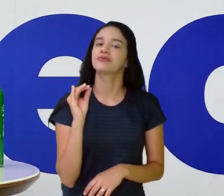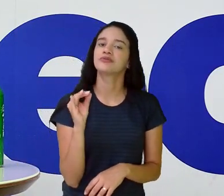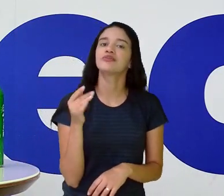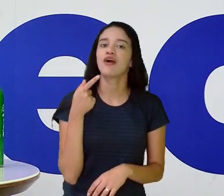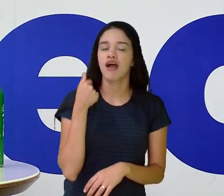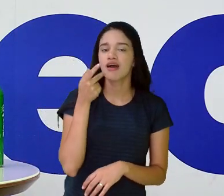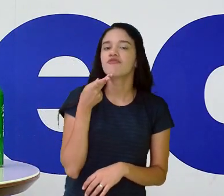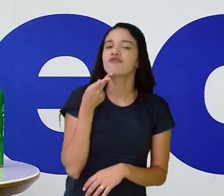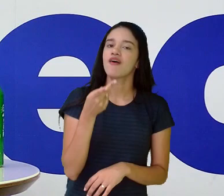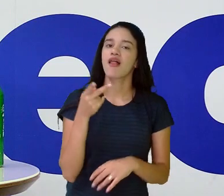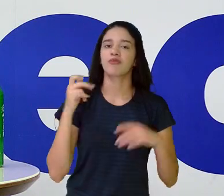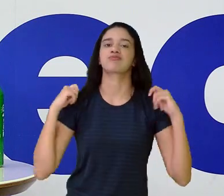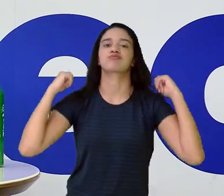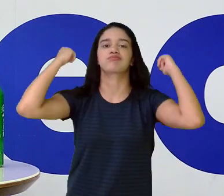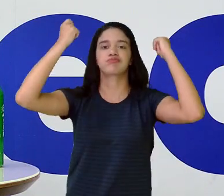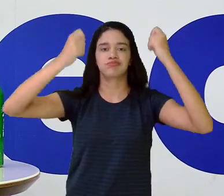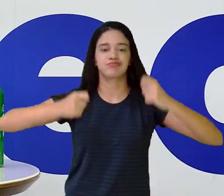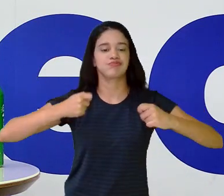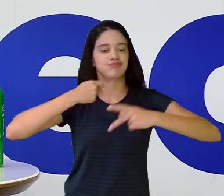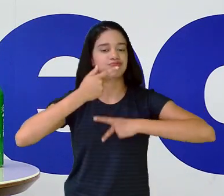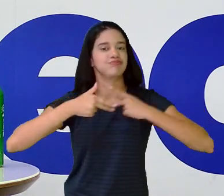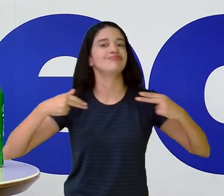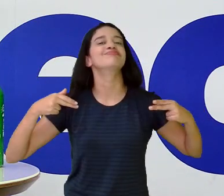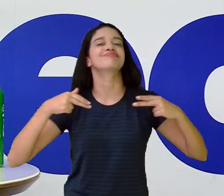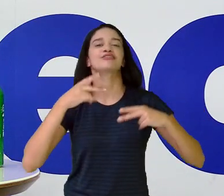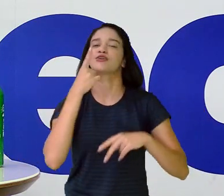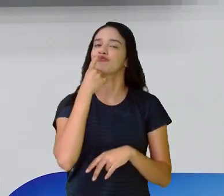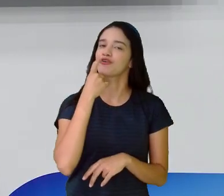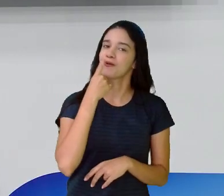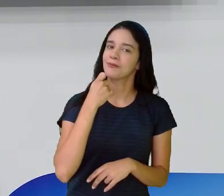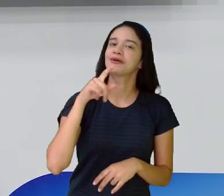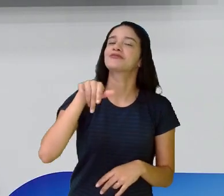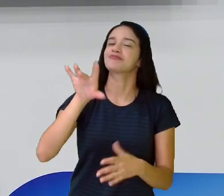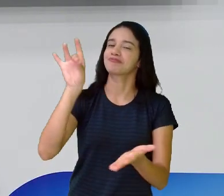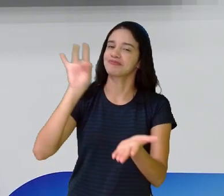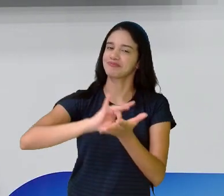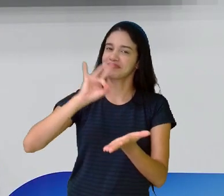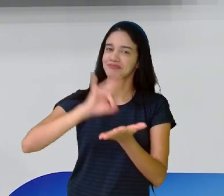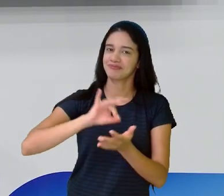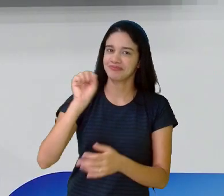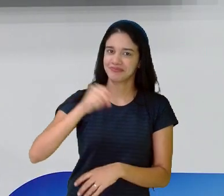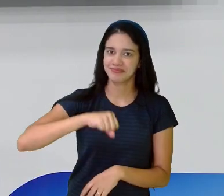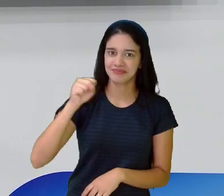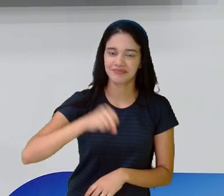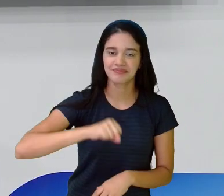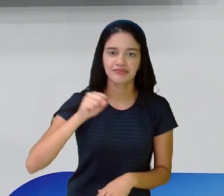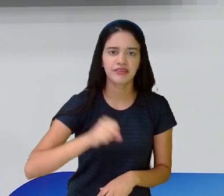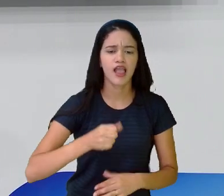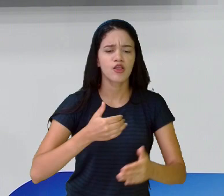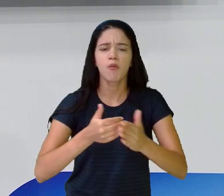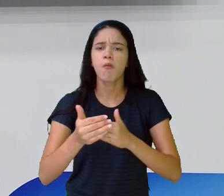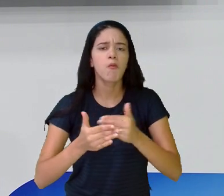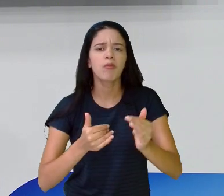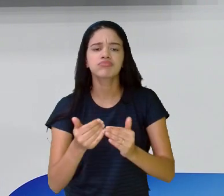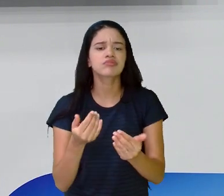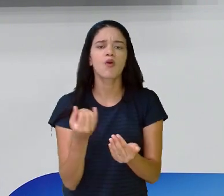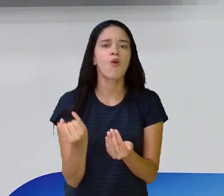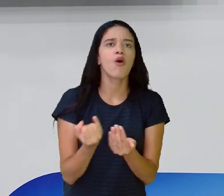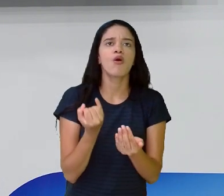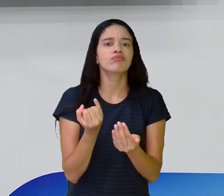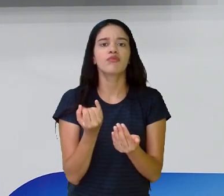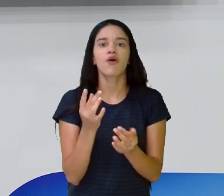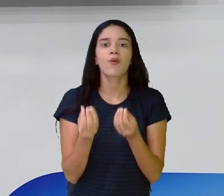em chapeuzinho vermelho. Isso mesmo. Não importa como ela aparece assim.